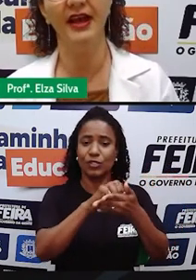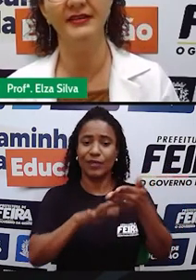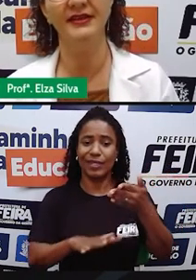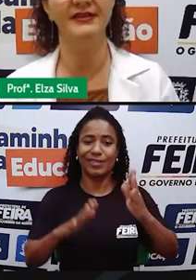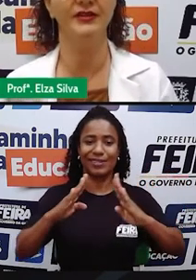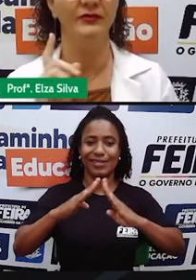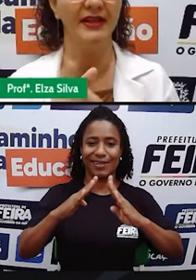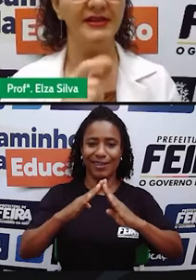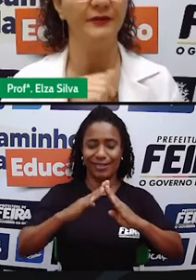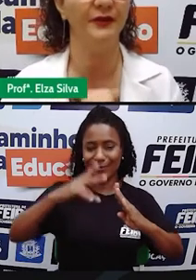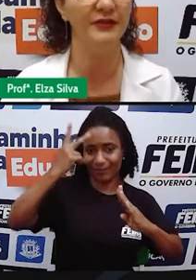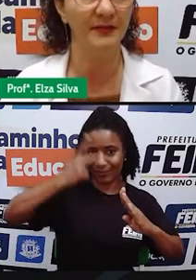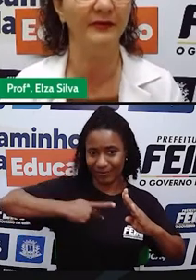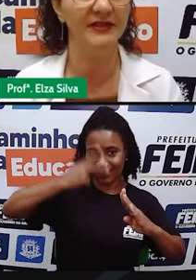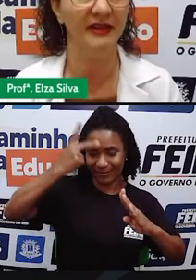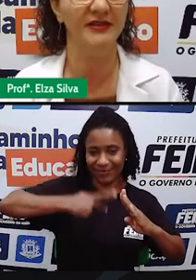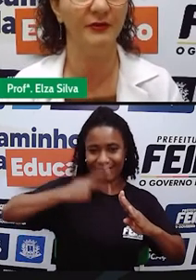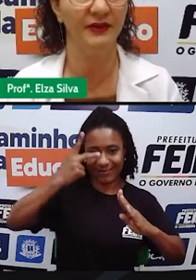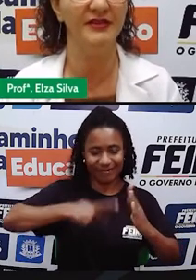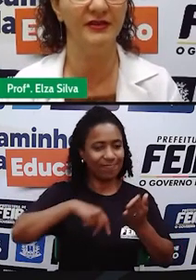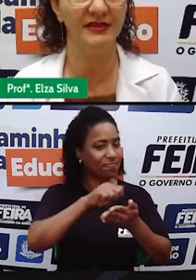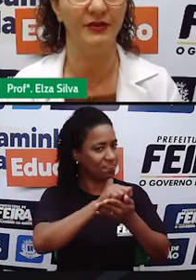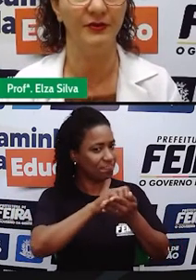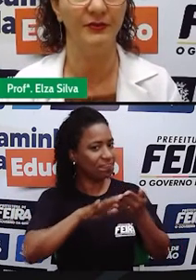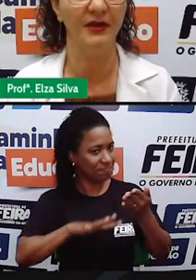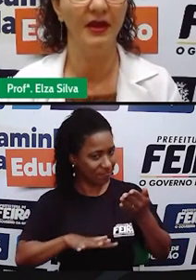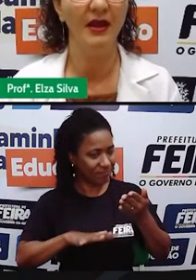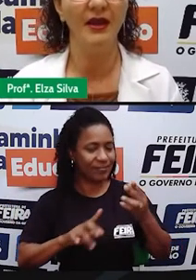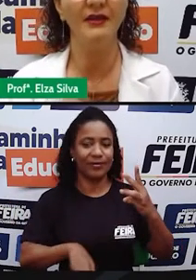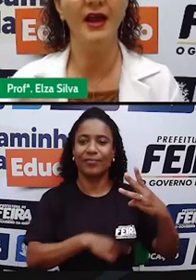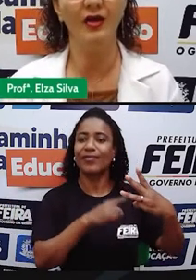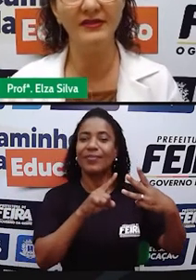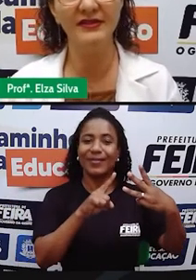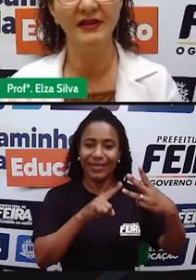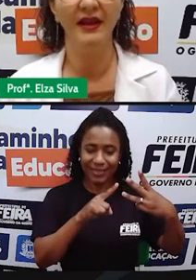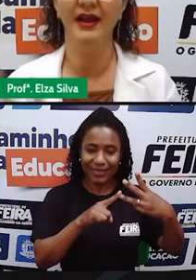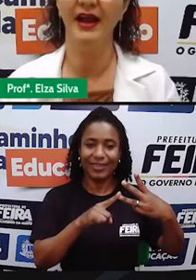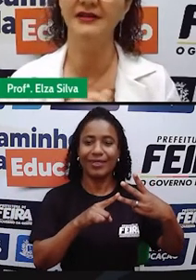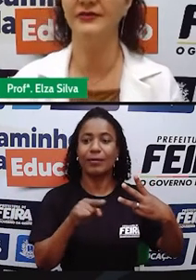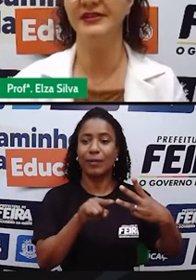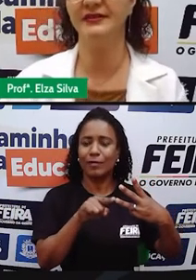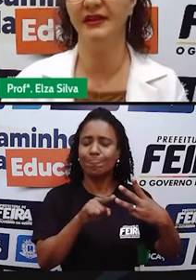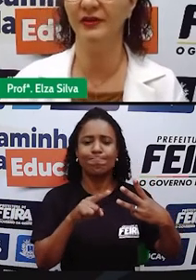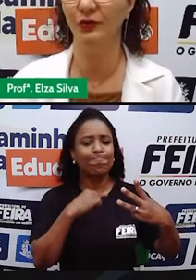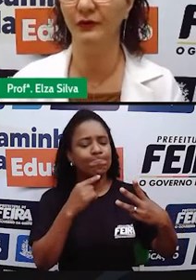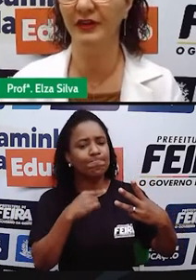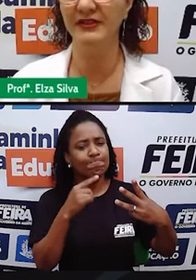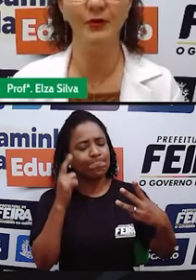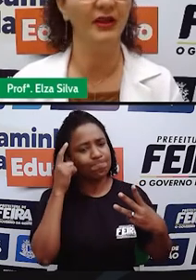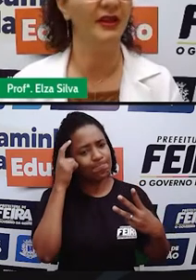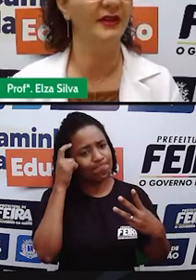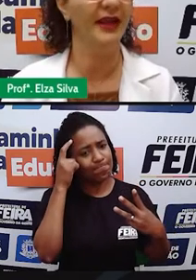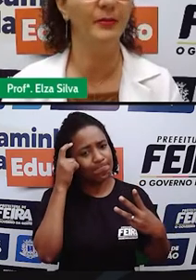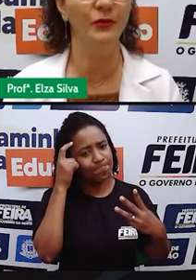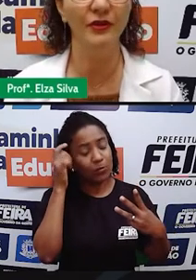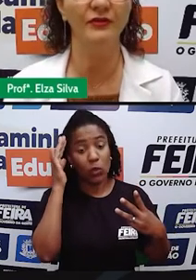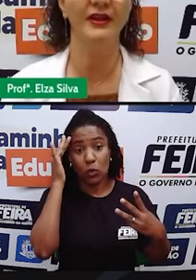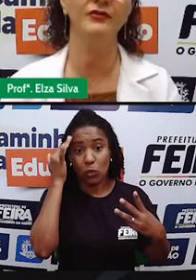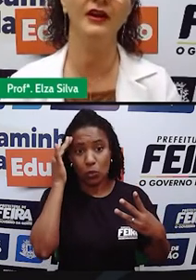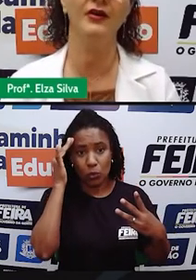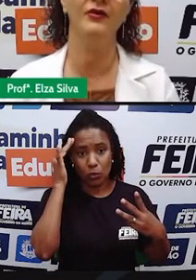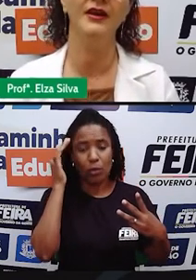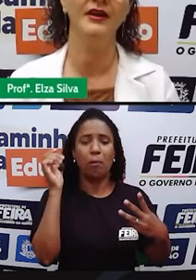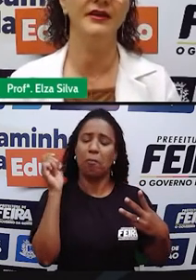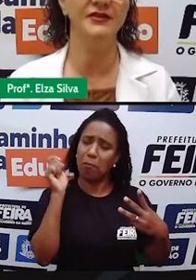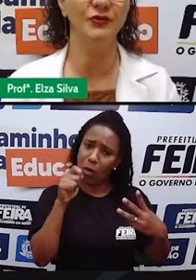de casa que são desafios para você resolver sozinho. E doubts, caso você tenha dúvidas, porque é muito